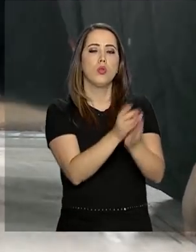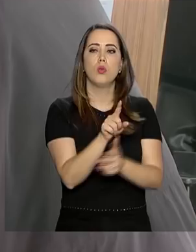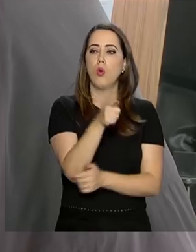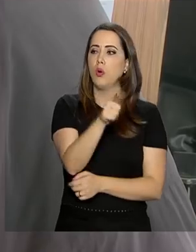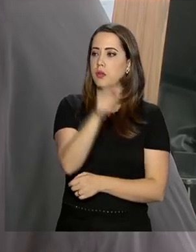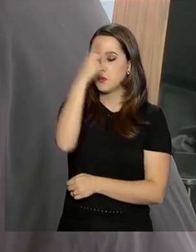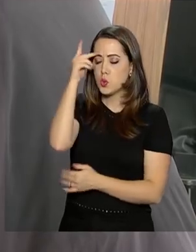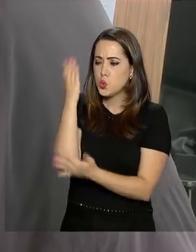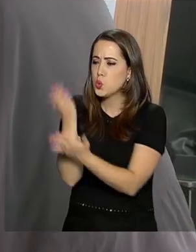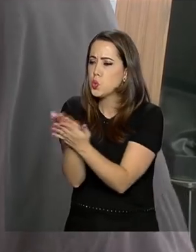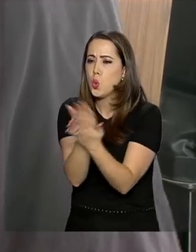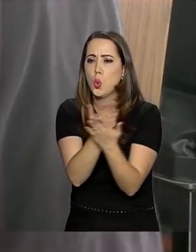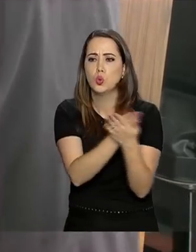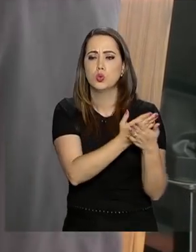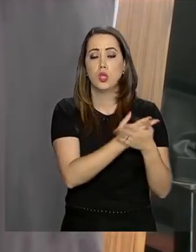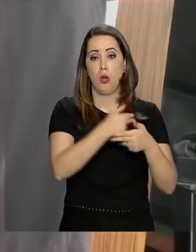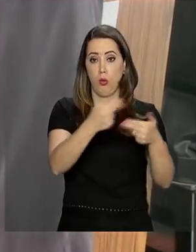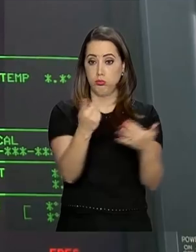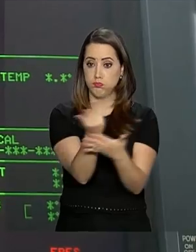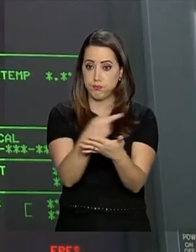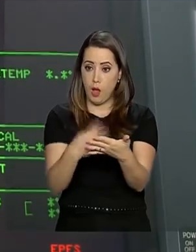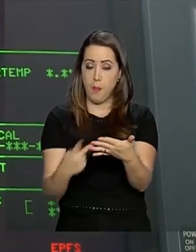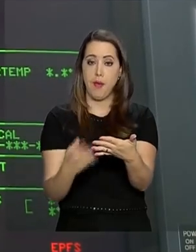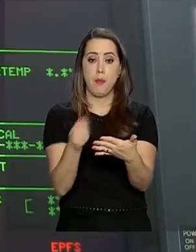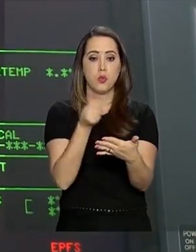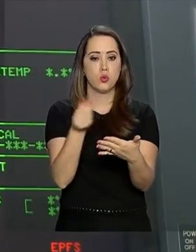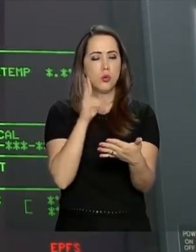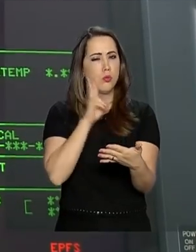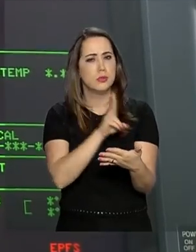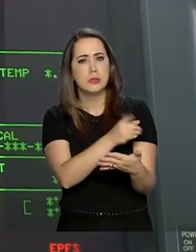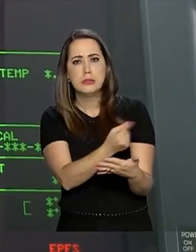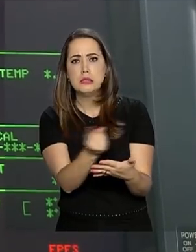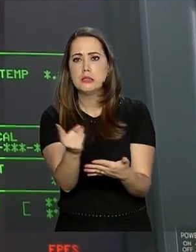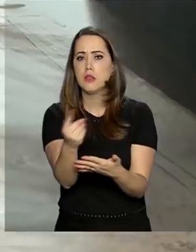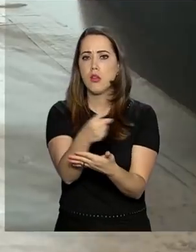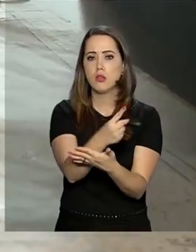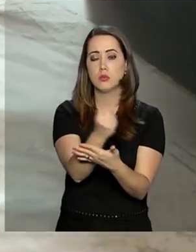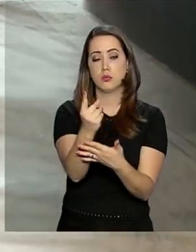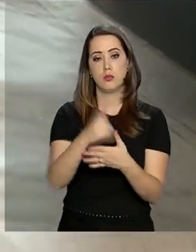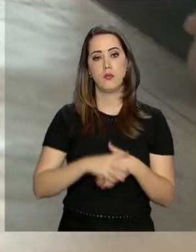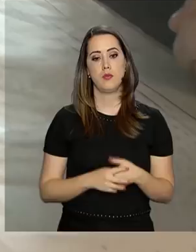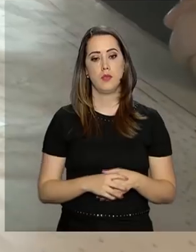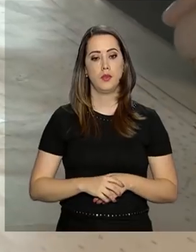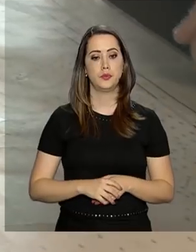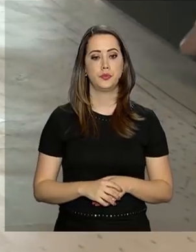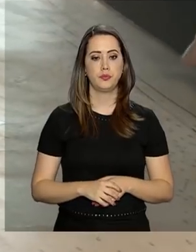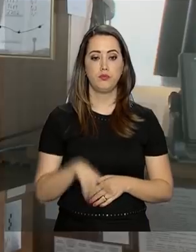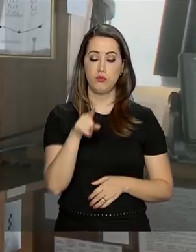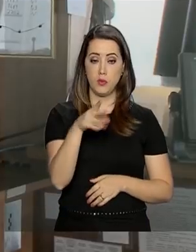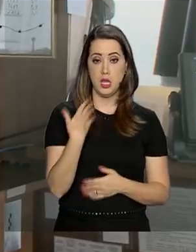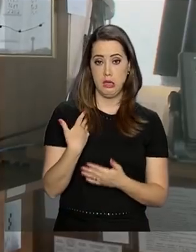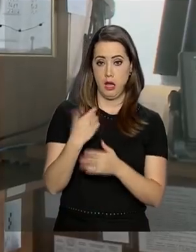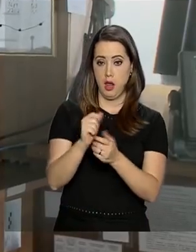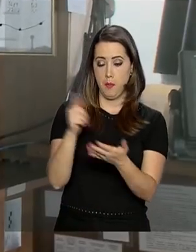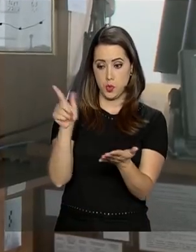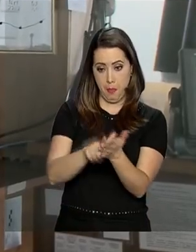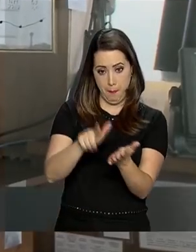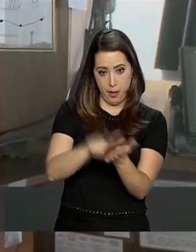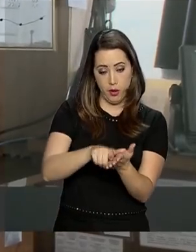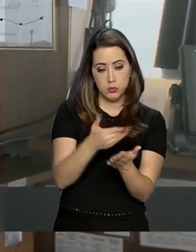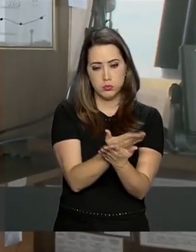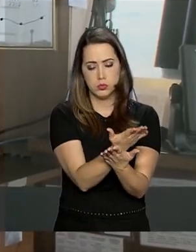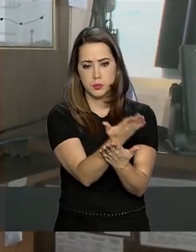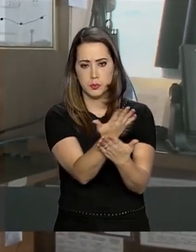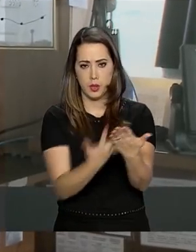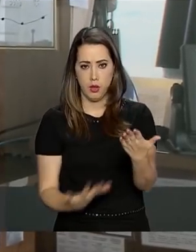com as informações recebidas de equipamentos manuais e eletrônicos, como o radar. Nós temos uma carta em papel, nós temos a